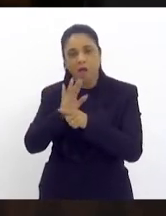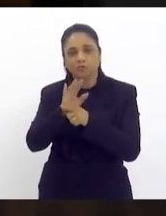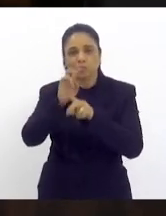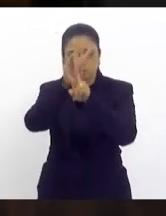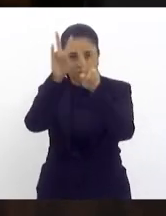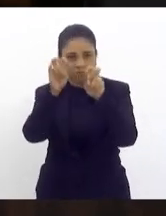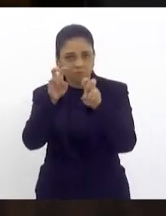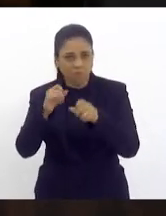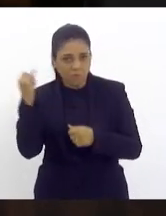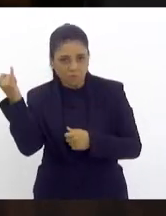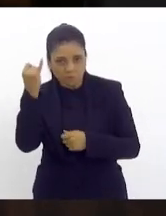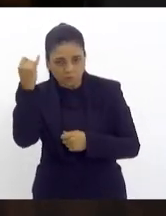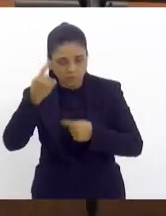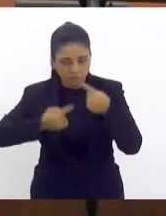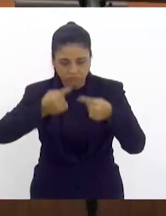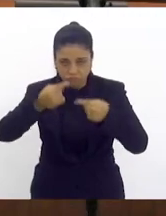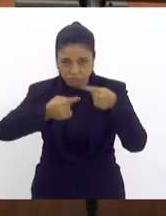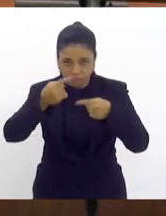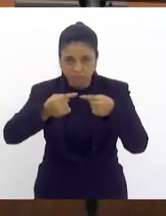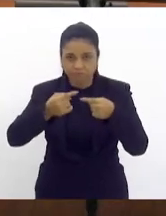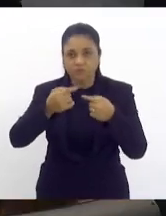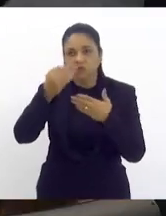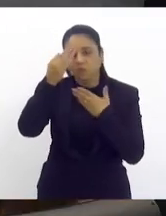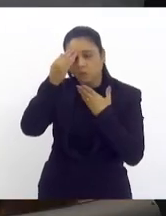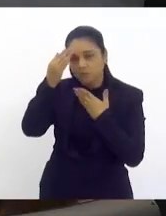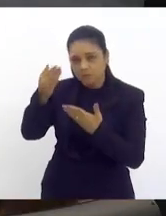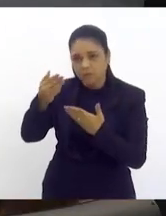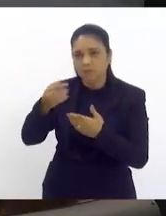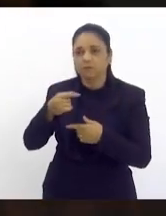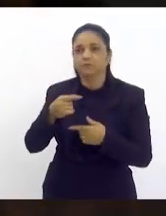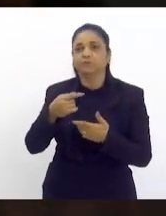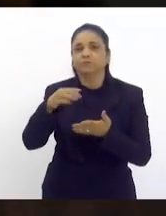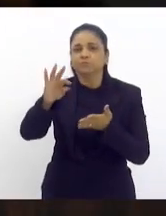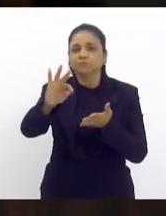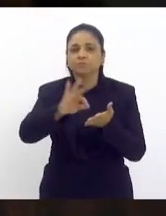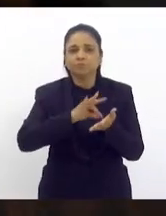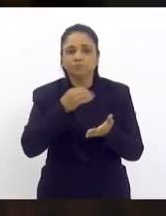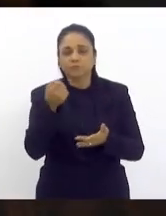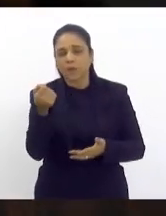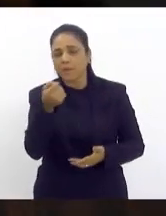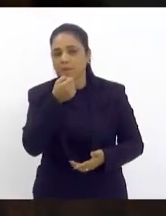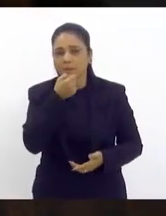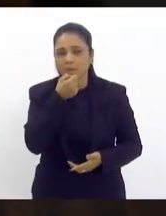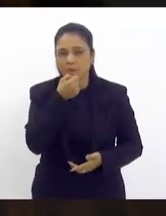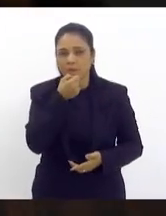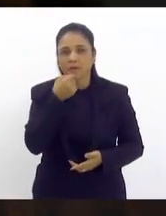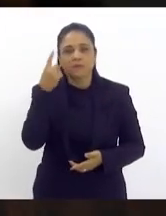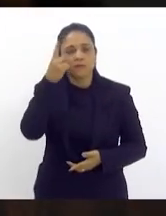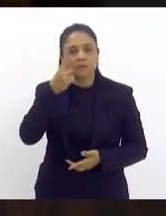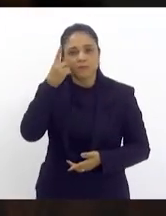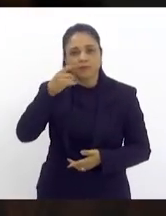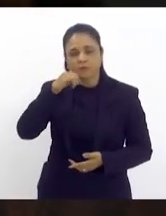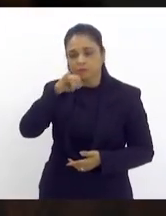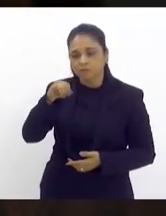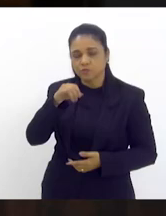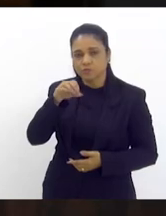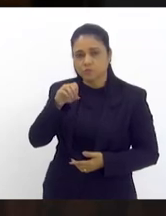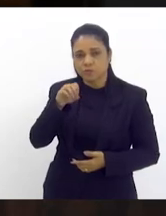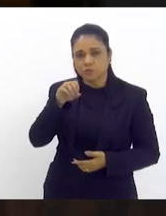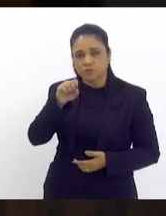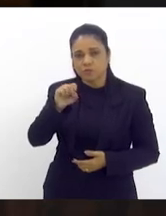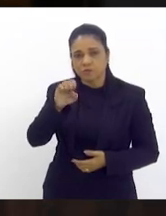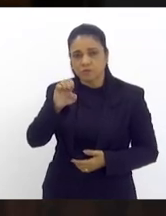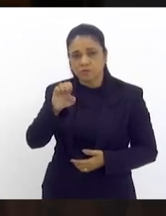tema tão importante obrigado mais uma vez próximo orador professor deputado professor José Mar obrigado